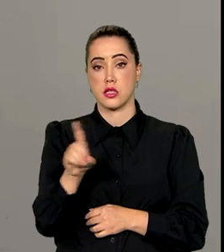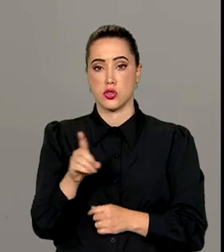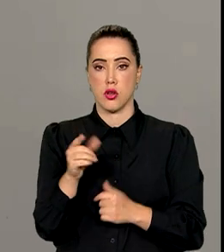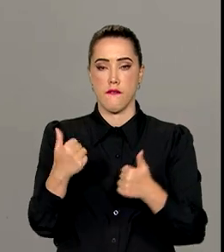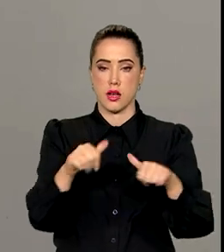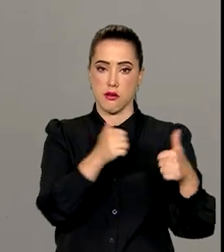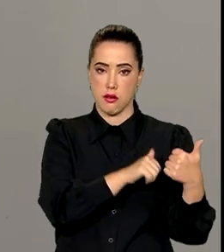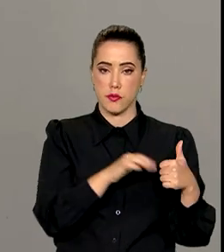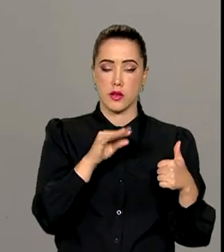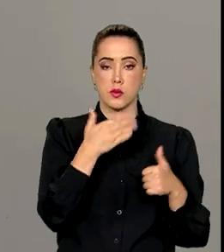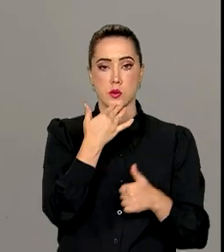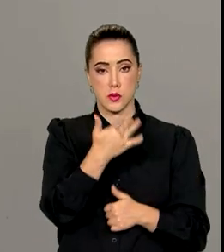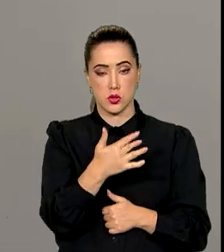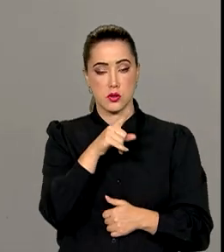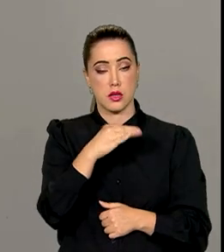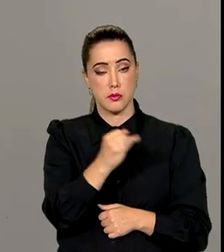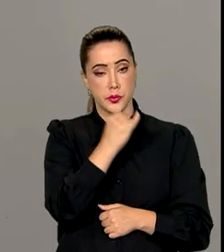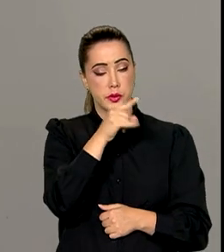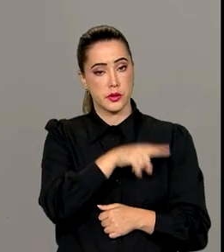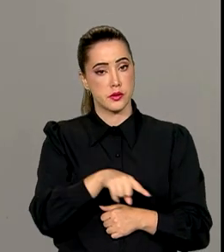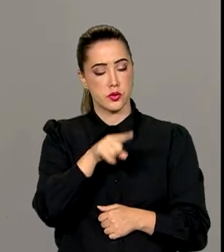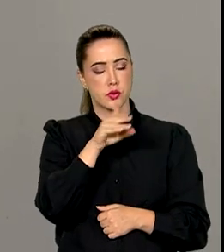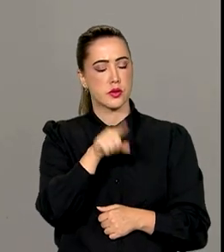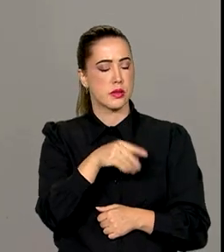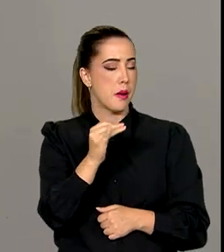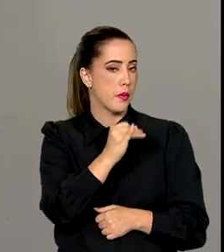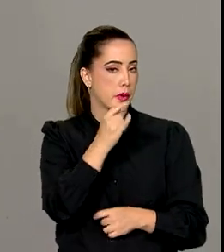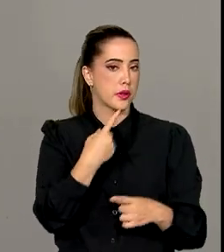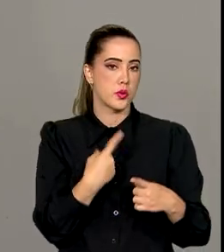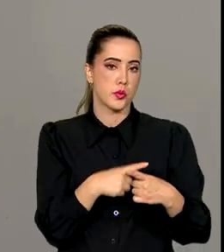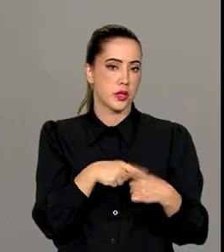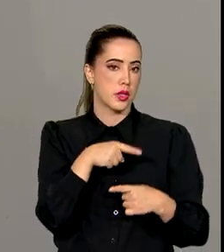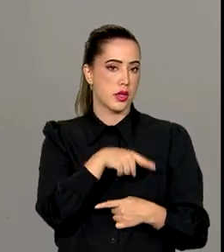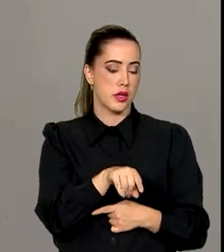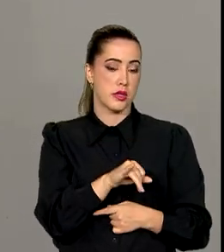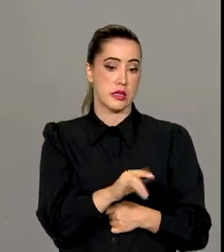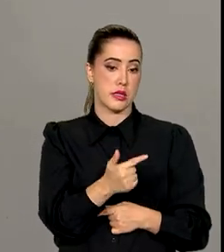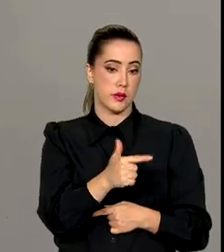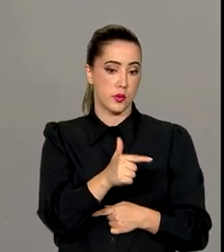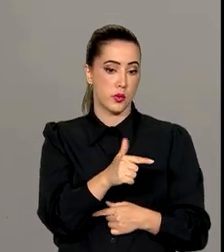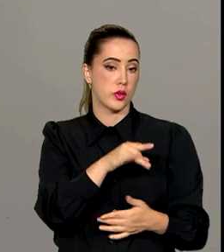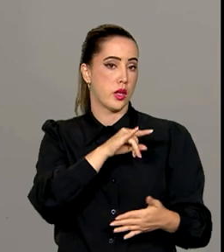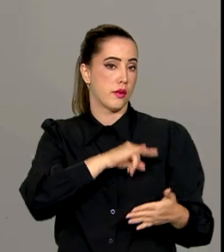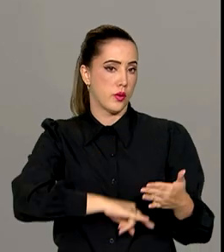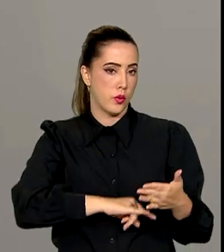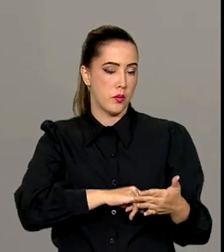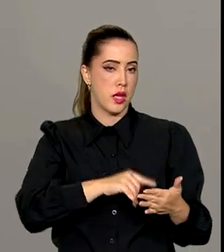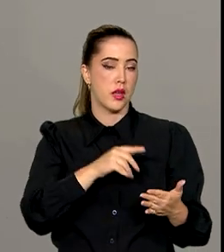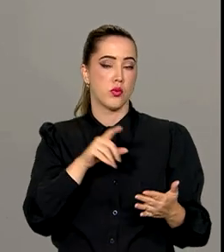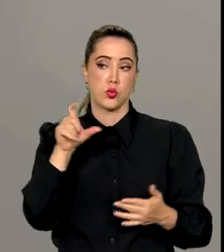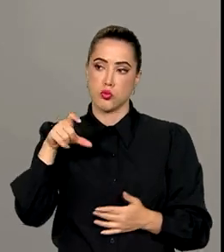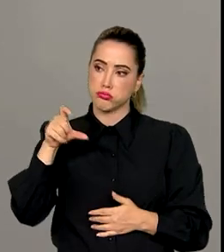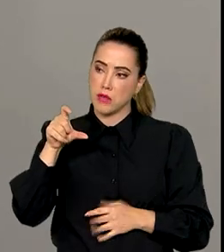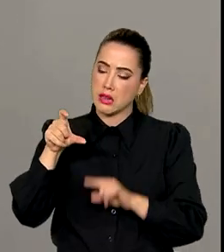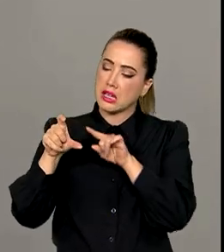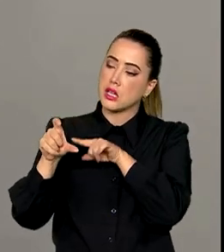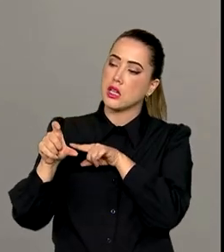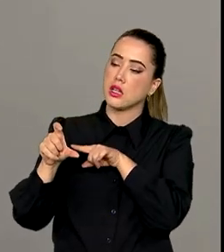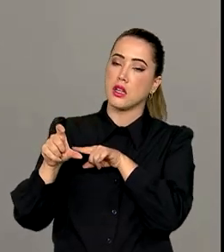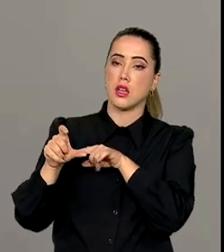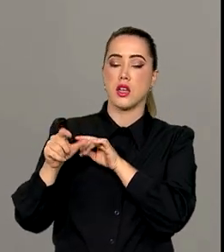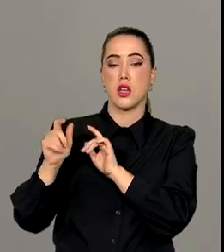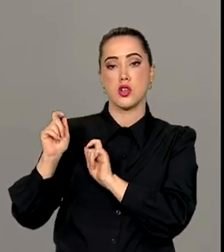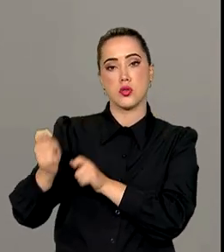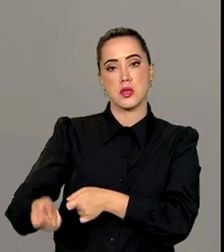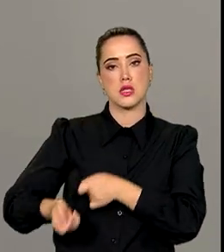essas solicitações. A importância disso é muito grande, porque sem o registro, sem a carteirinha de pescador, o pescador não é